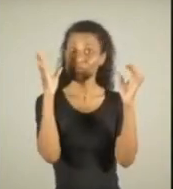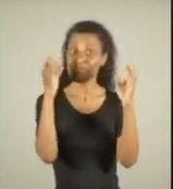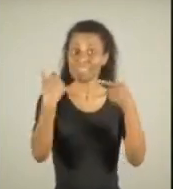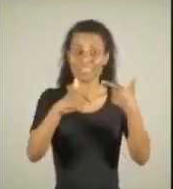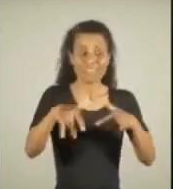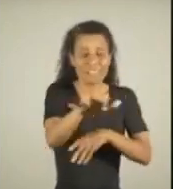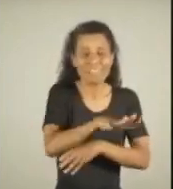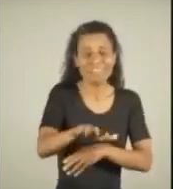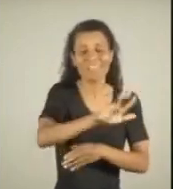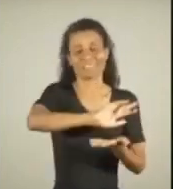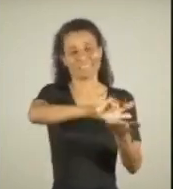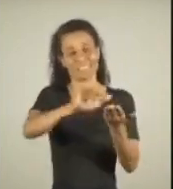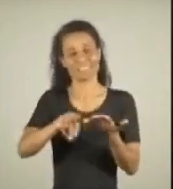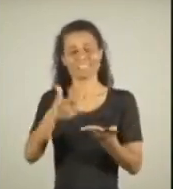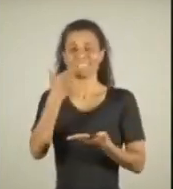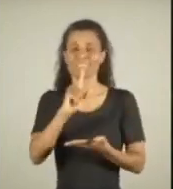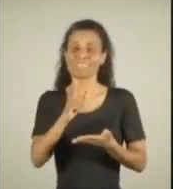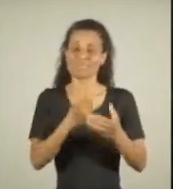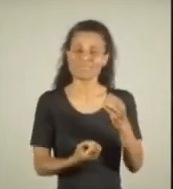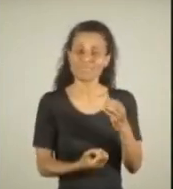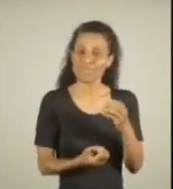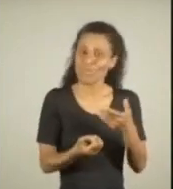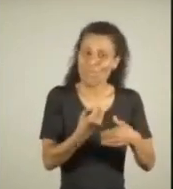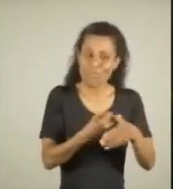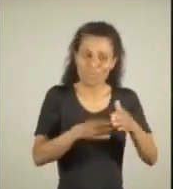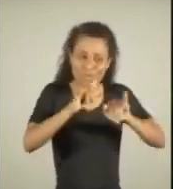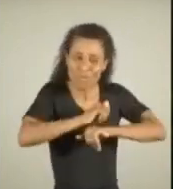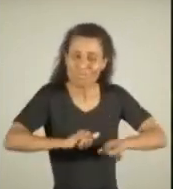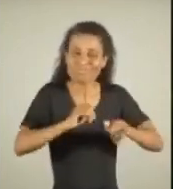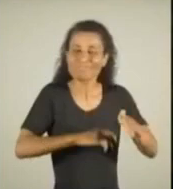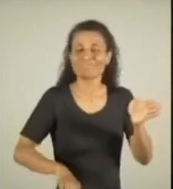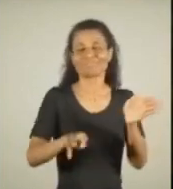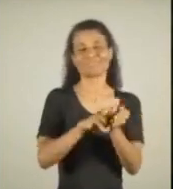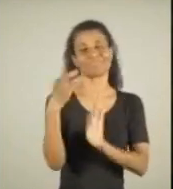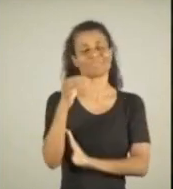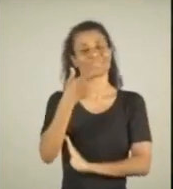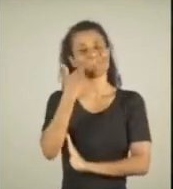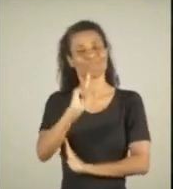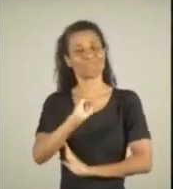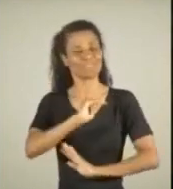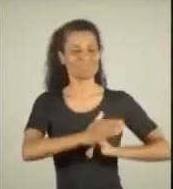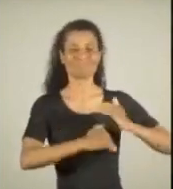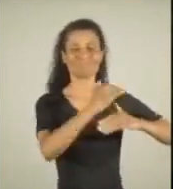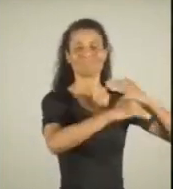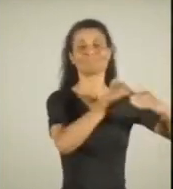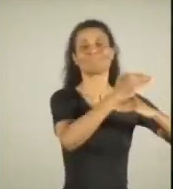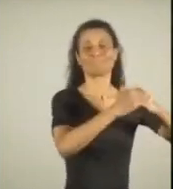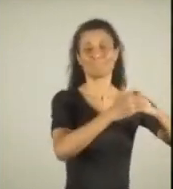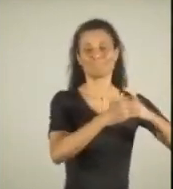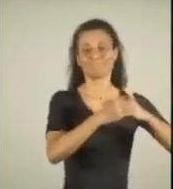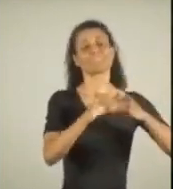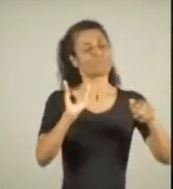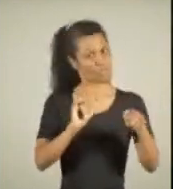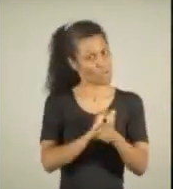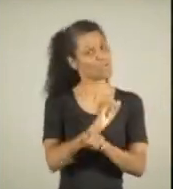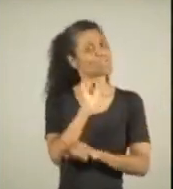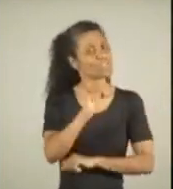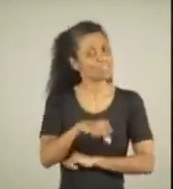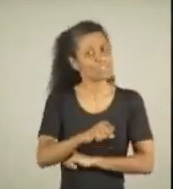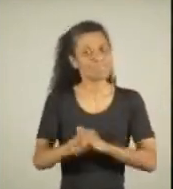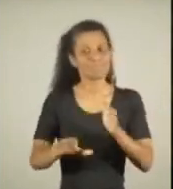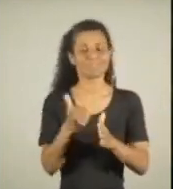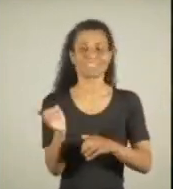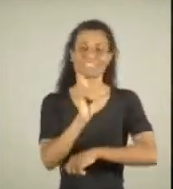diversas áreas, criamos um programa de recuperação para Porto Alegre voltar a crescer. Isso vai